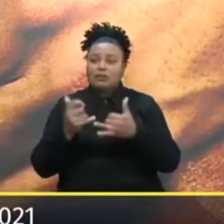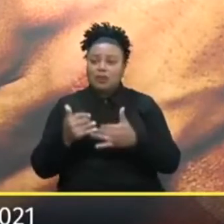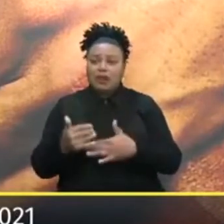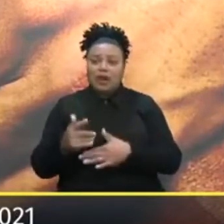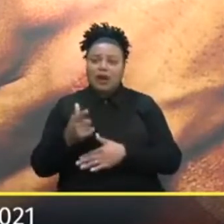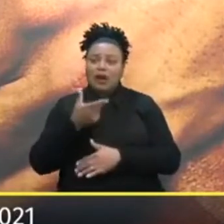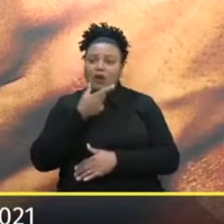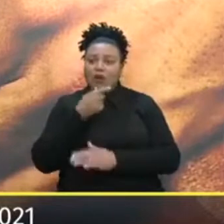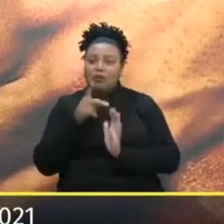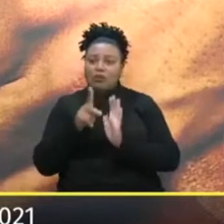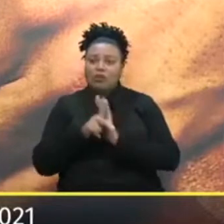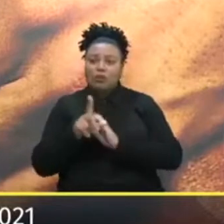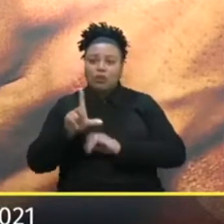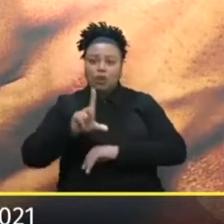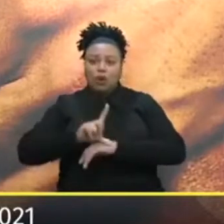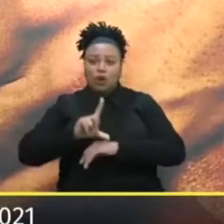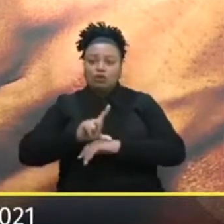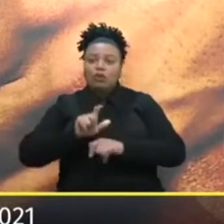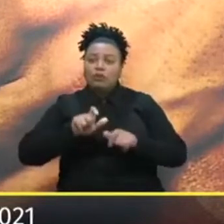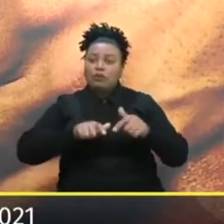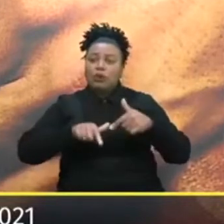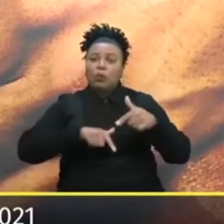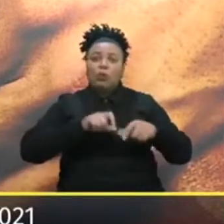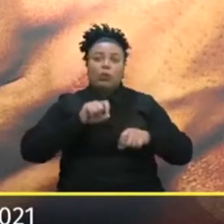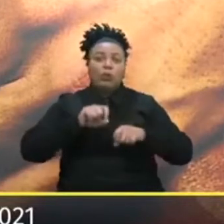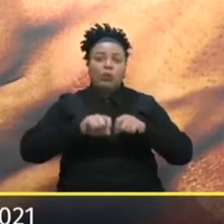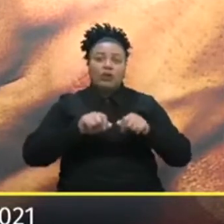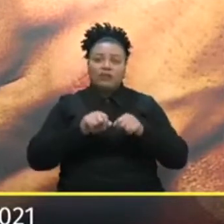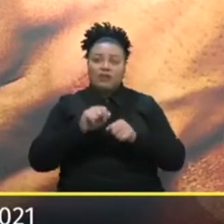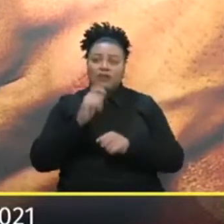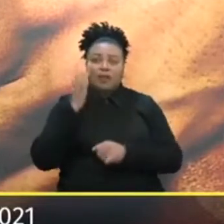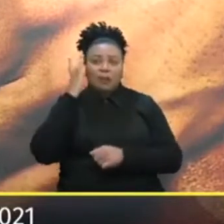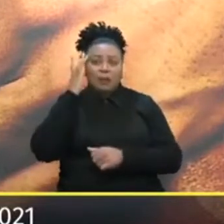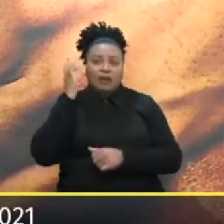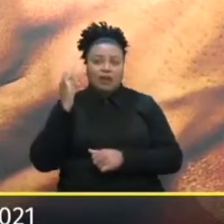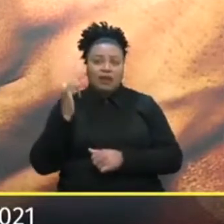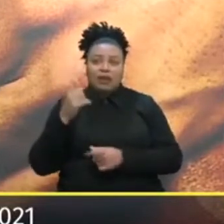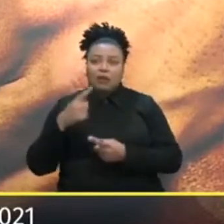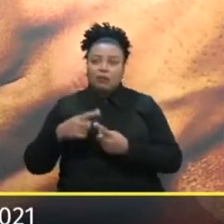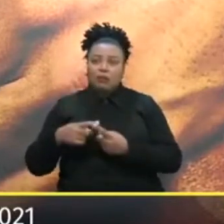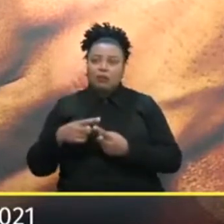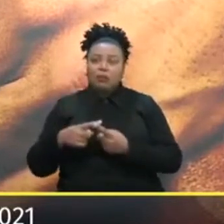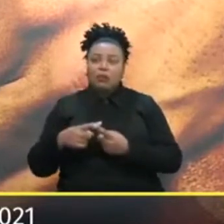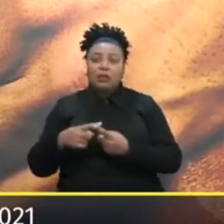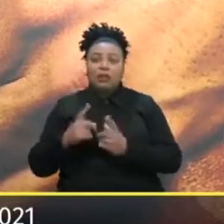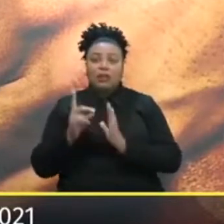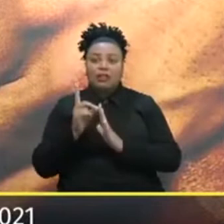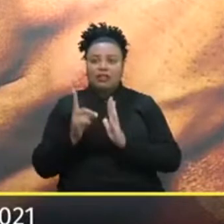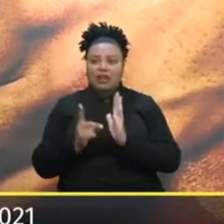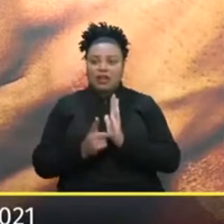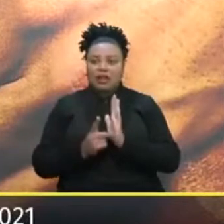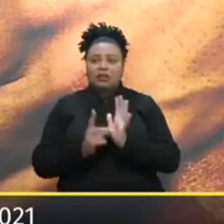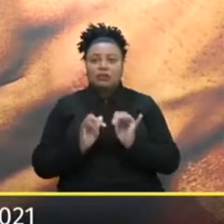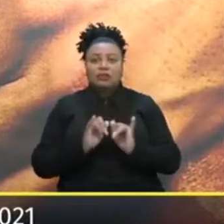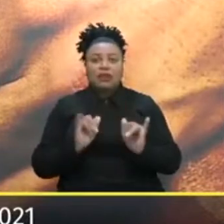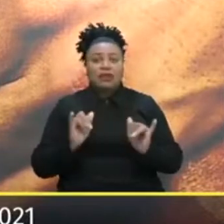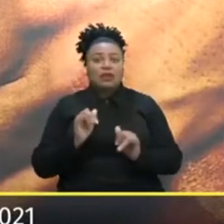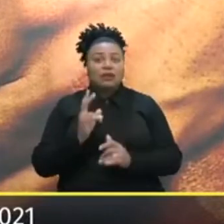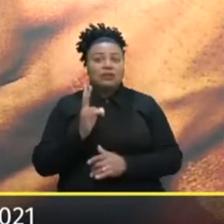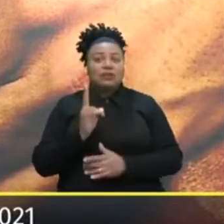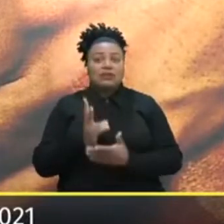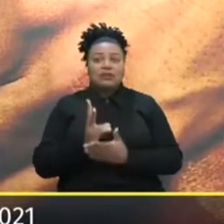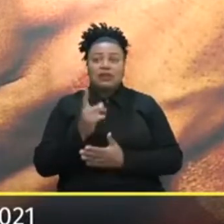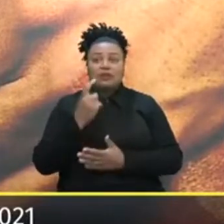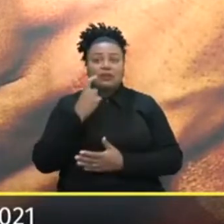E até para o trabalhador O que ele devia fazer No dia seguinte Como é que ele ia Porque os decretos Saiu na sexta-feira à noite